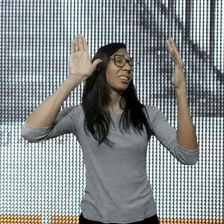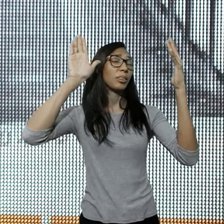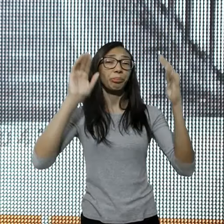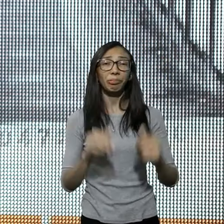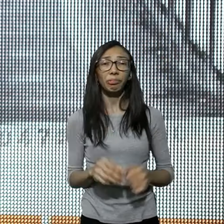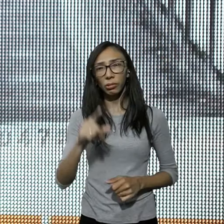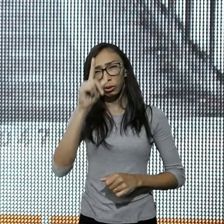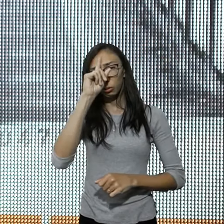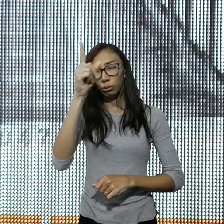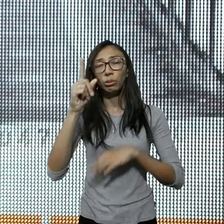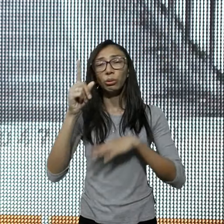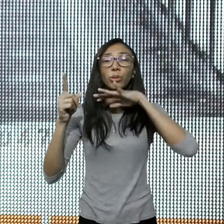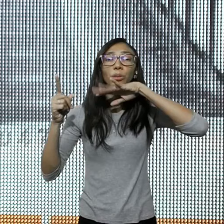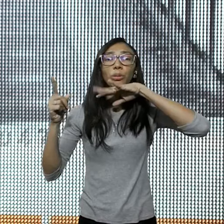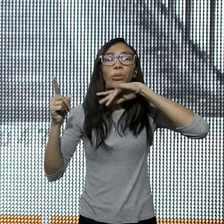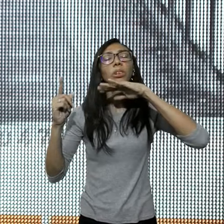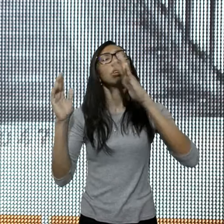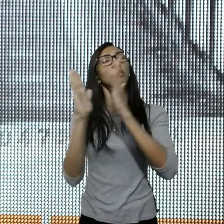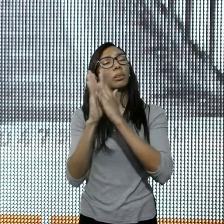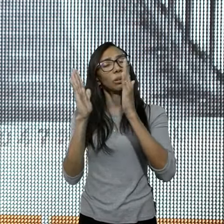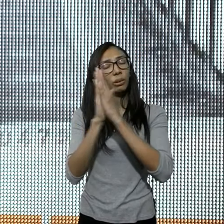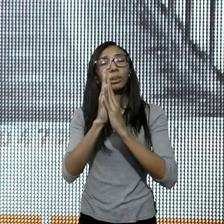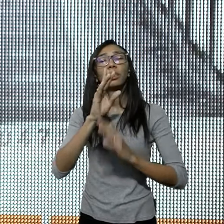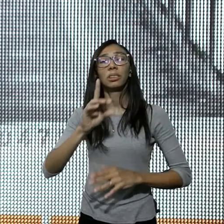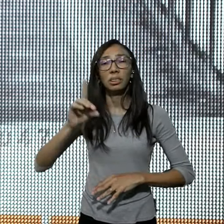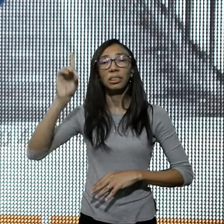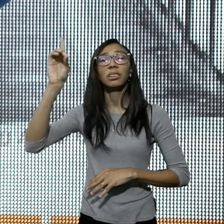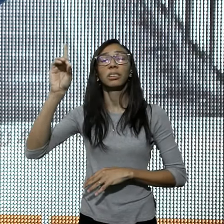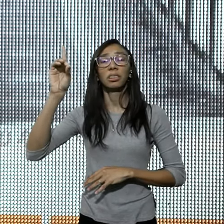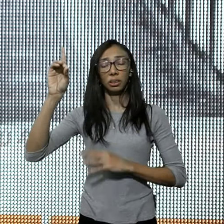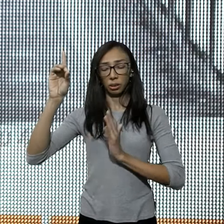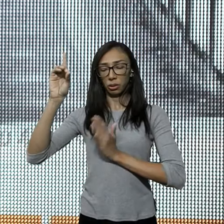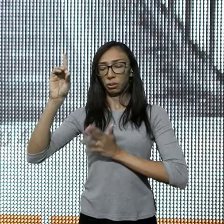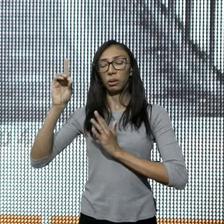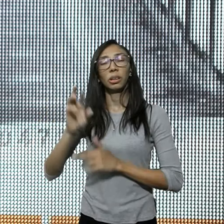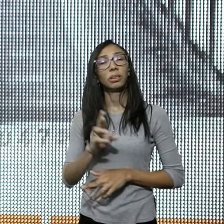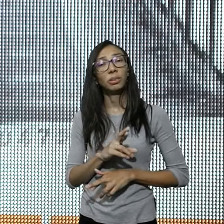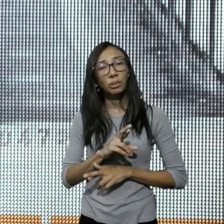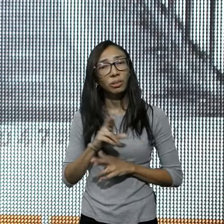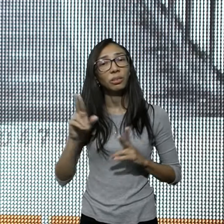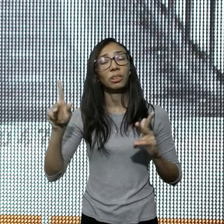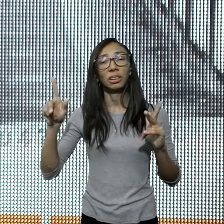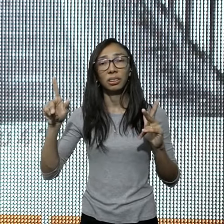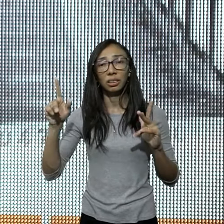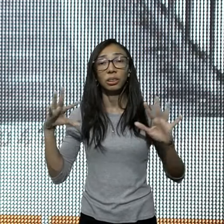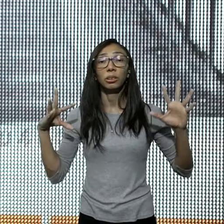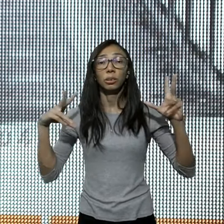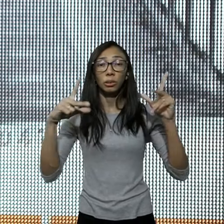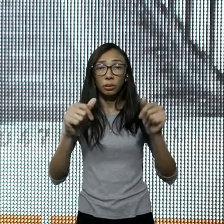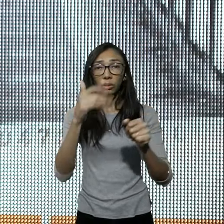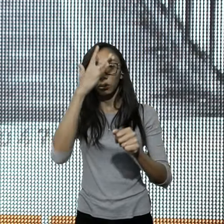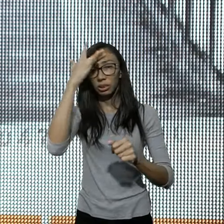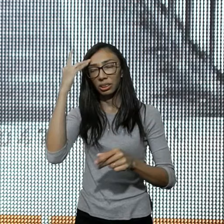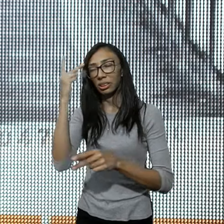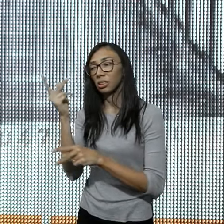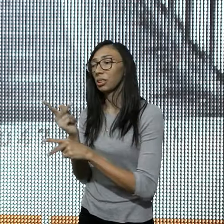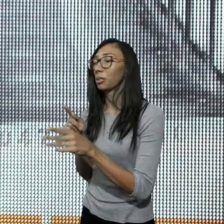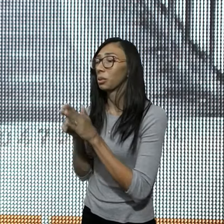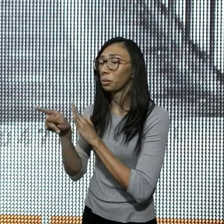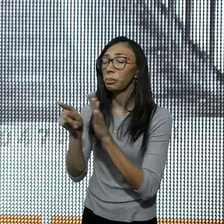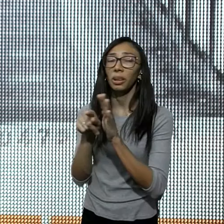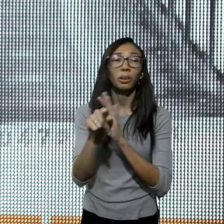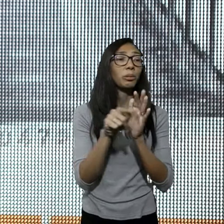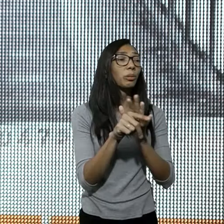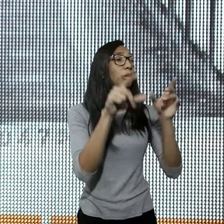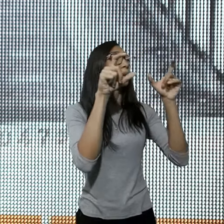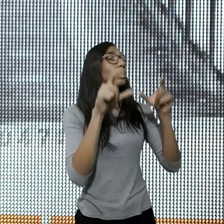tempos de crise, não faz você, de ninguém, da multidão, todos perguntam, todos pedem, Deus,